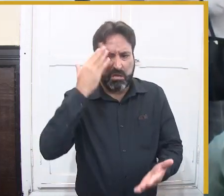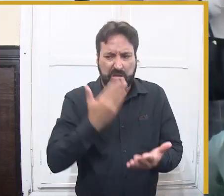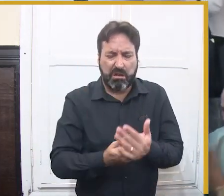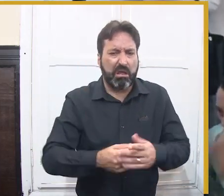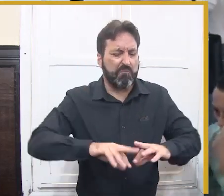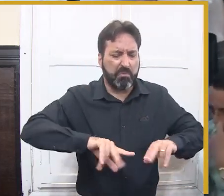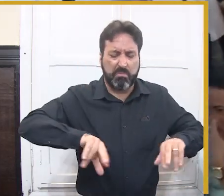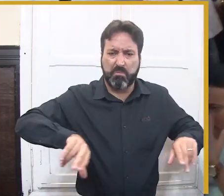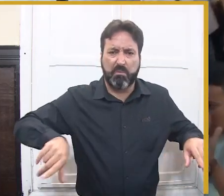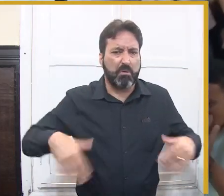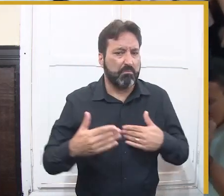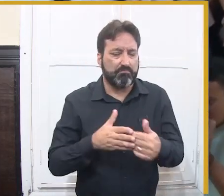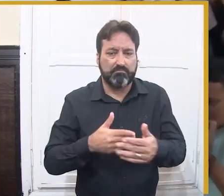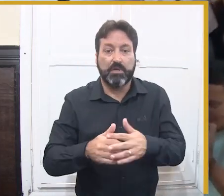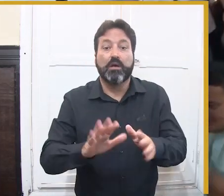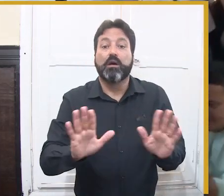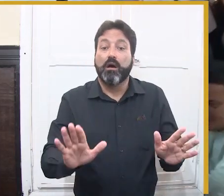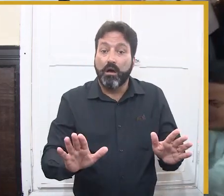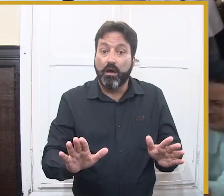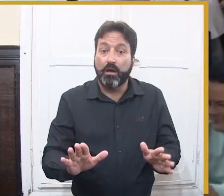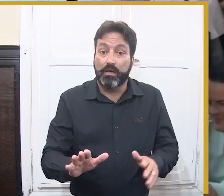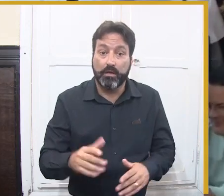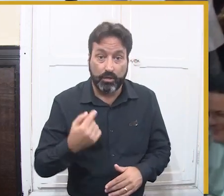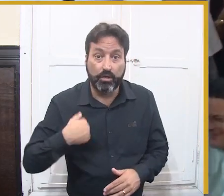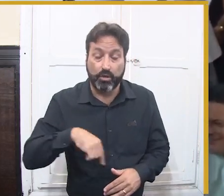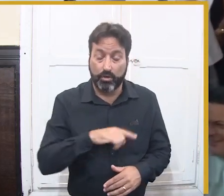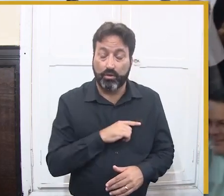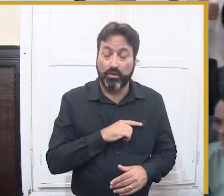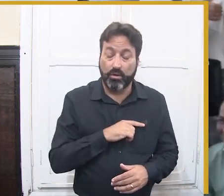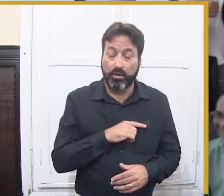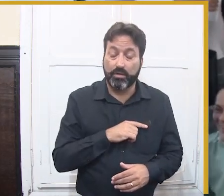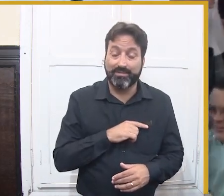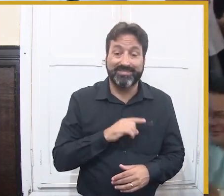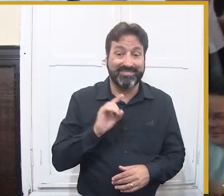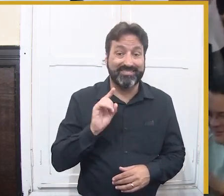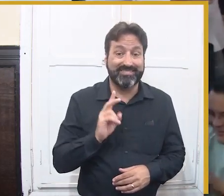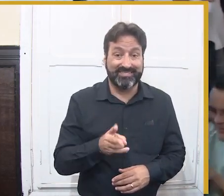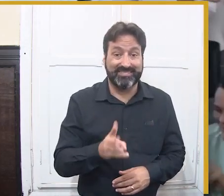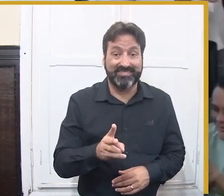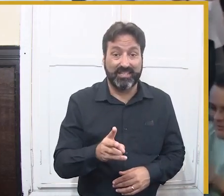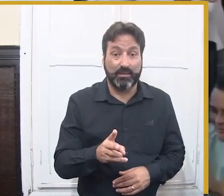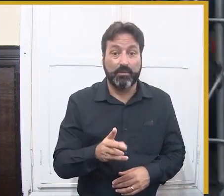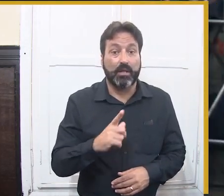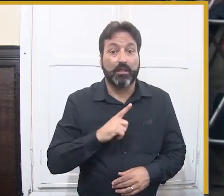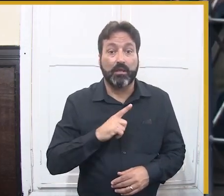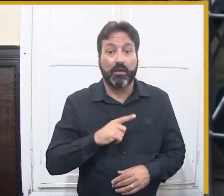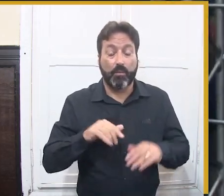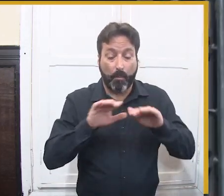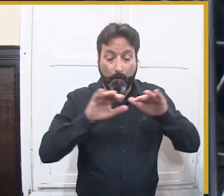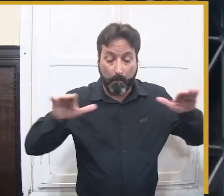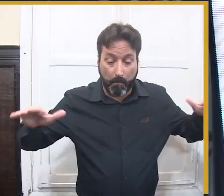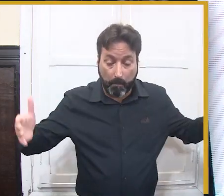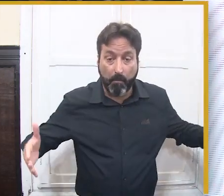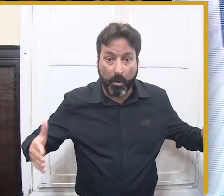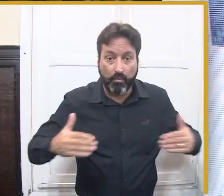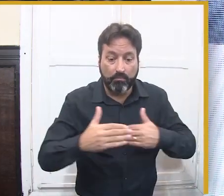Ali no chão do Parque do Povo, a gente encontra gente de todas as idades, de todas as classes, de todas as cores, de